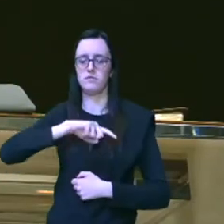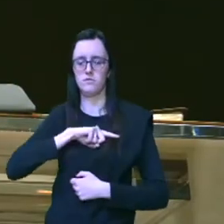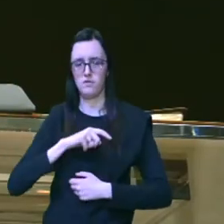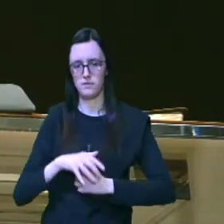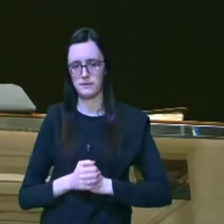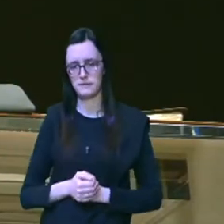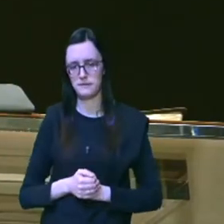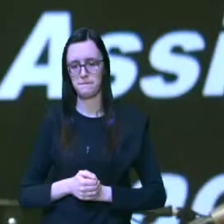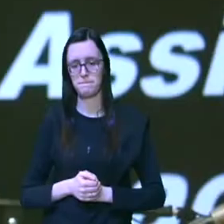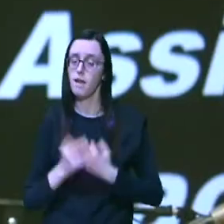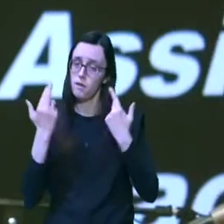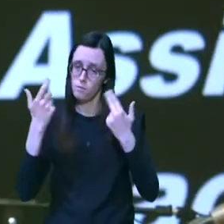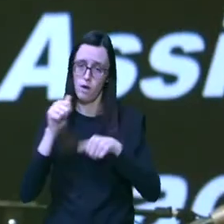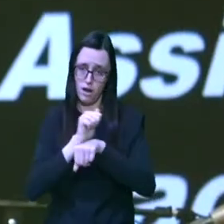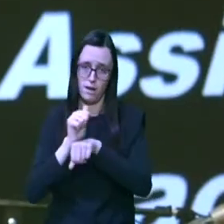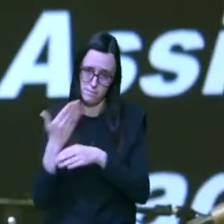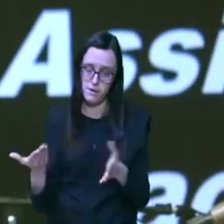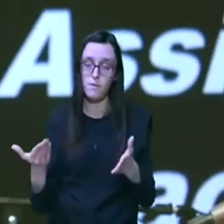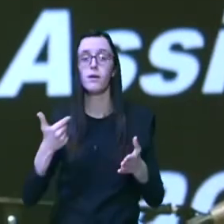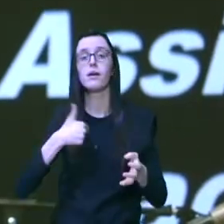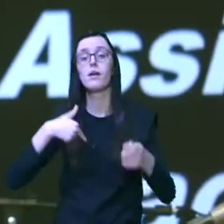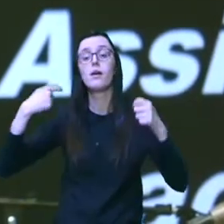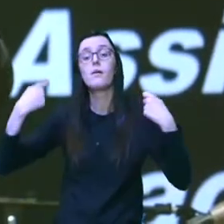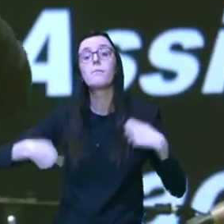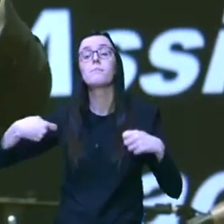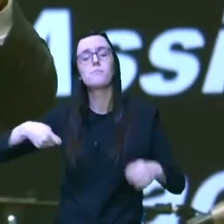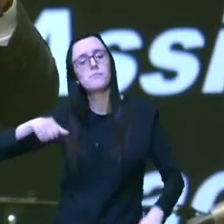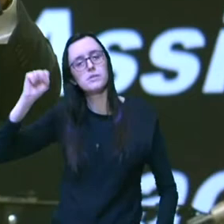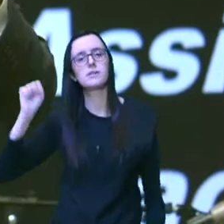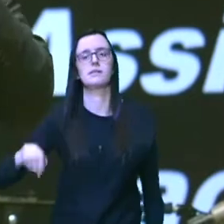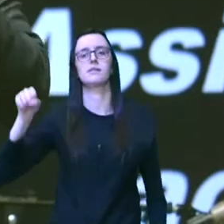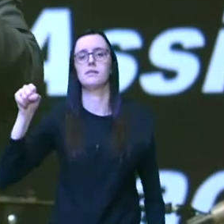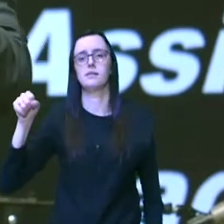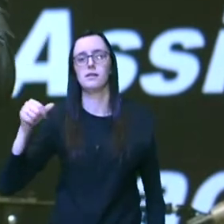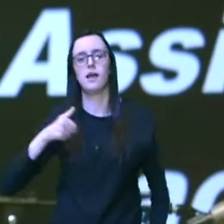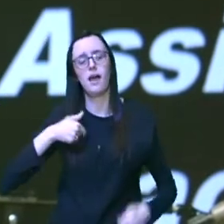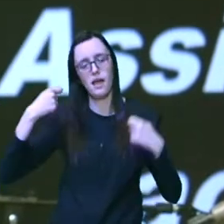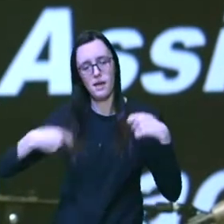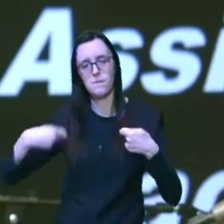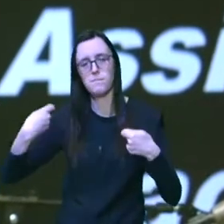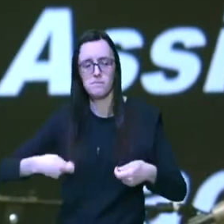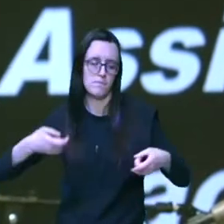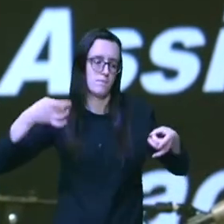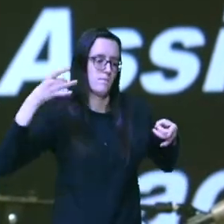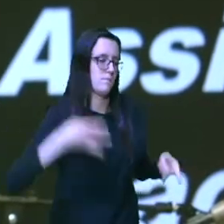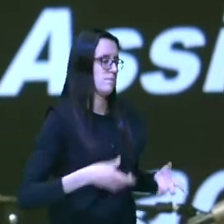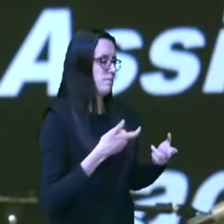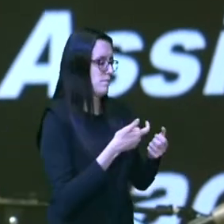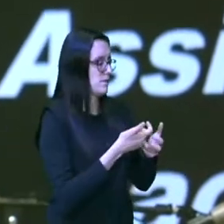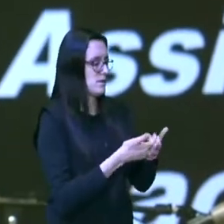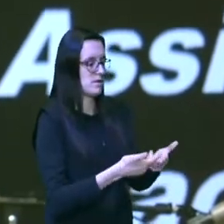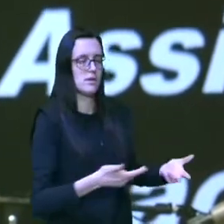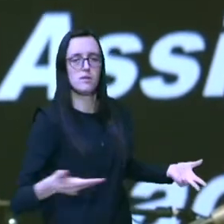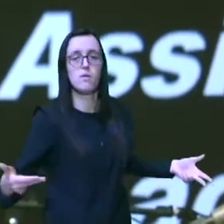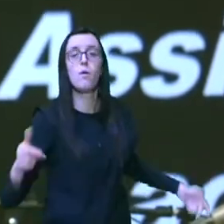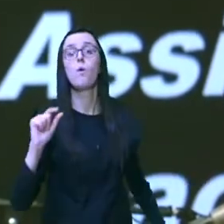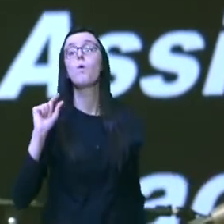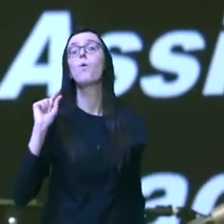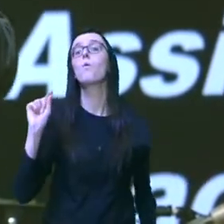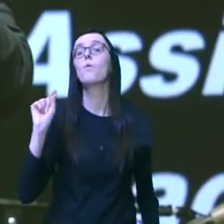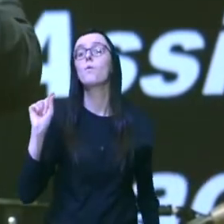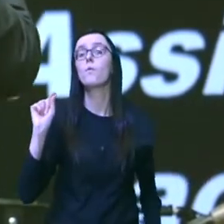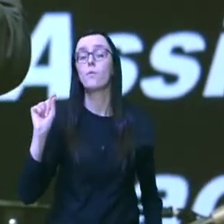assim como Abraão eu preciso sim deixar para trás ou deixar de lado aquilo